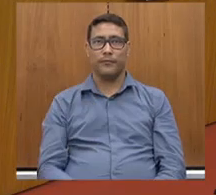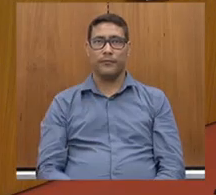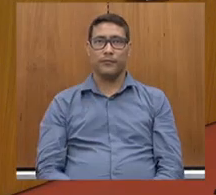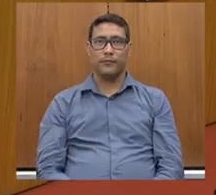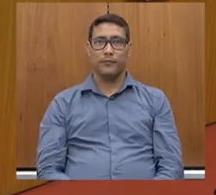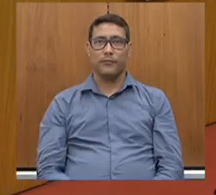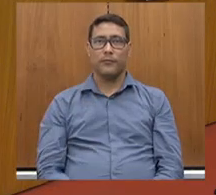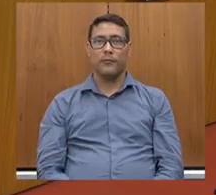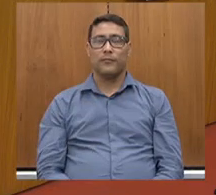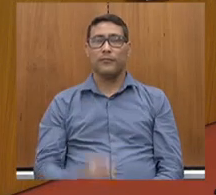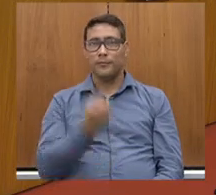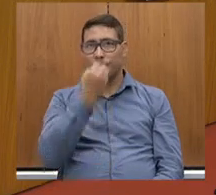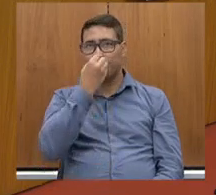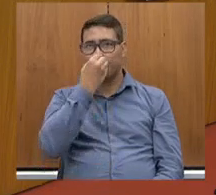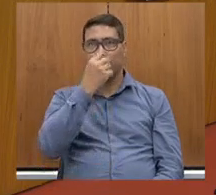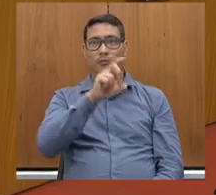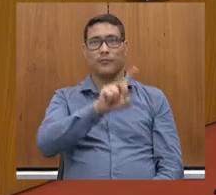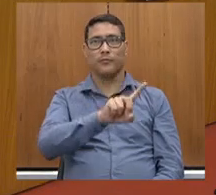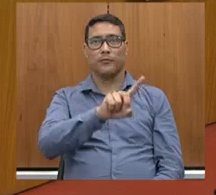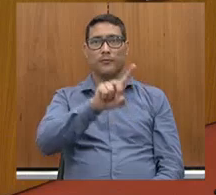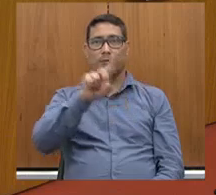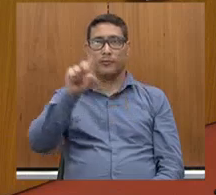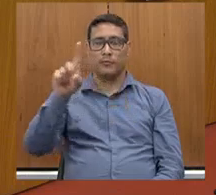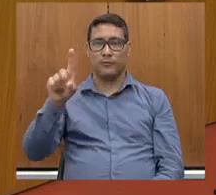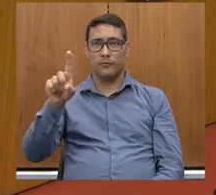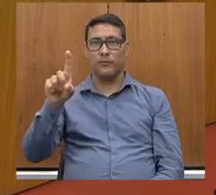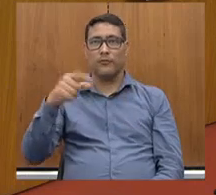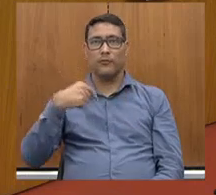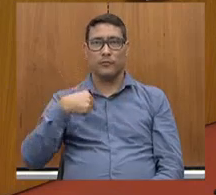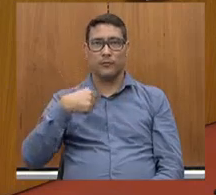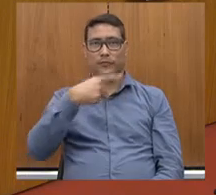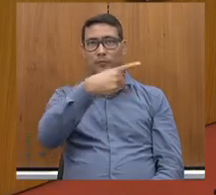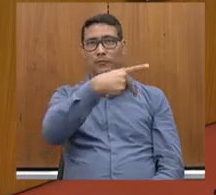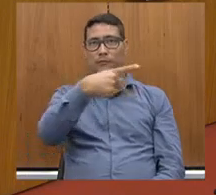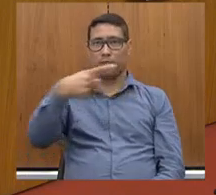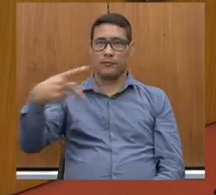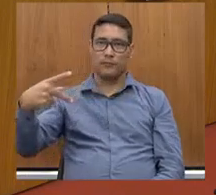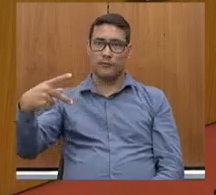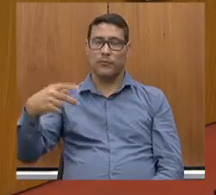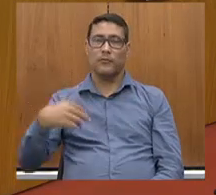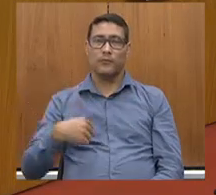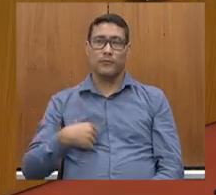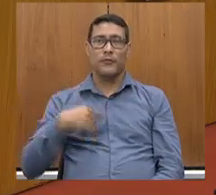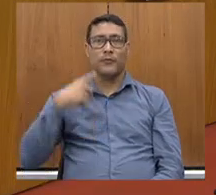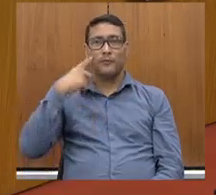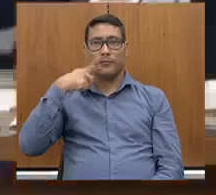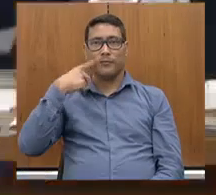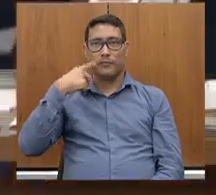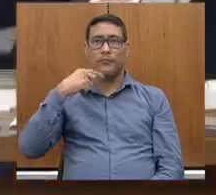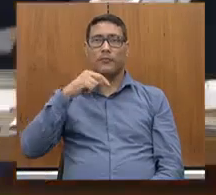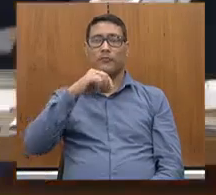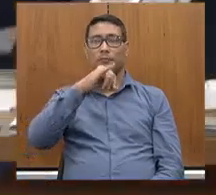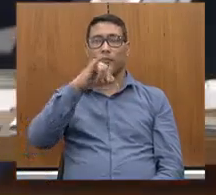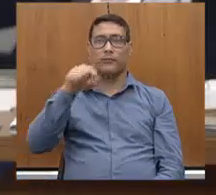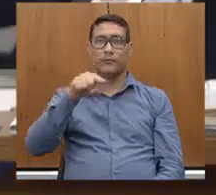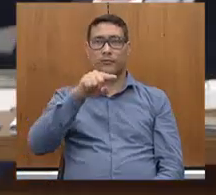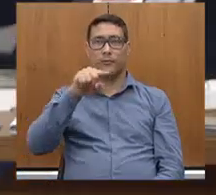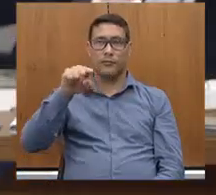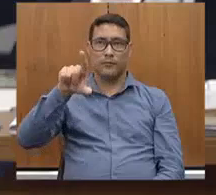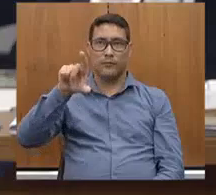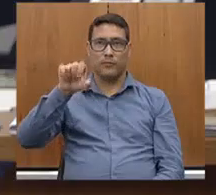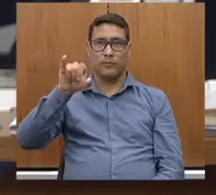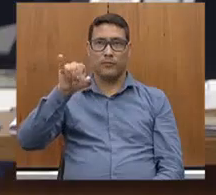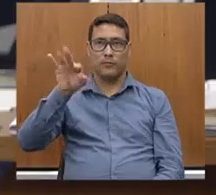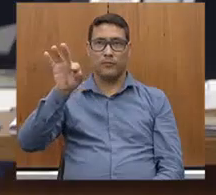Bom dia, meu presidente, deputado João Leite, que tem feito, na